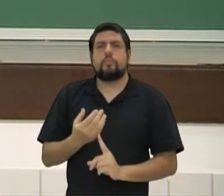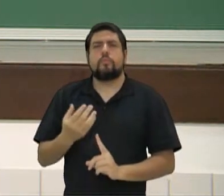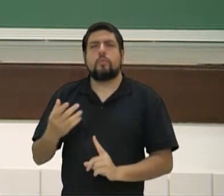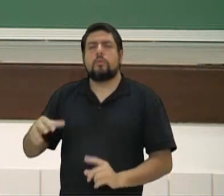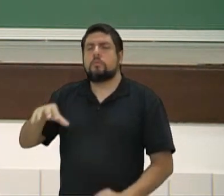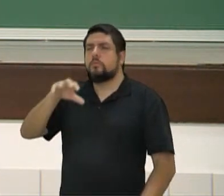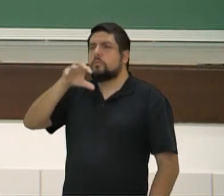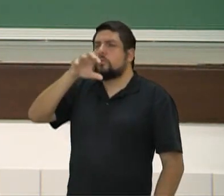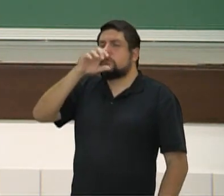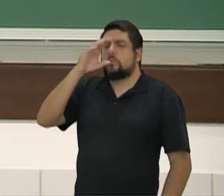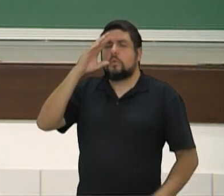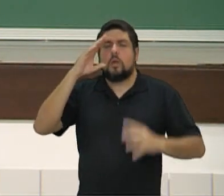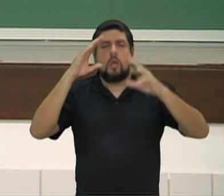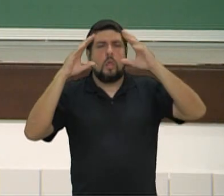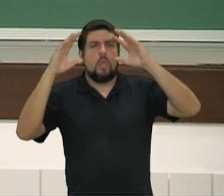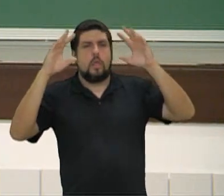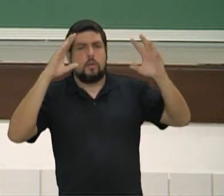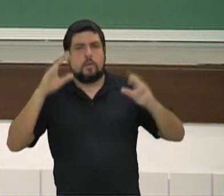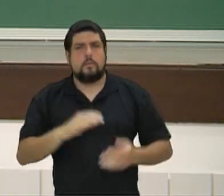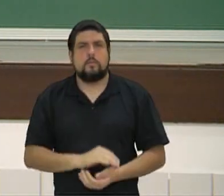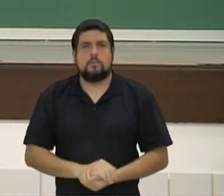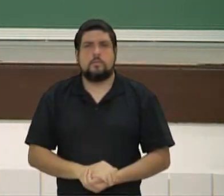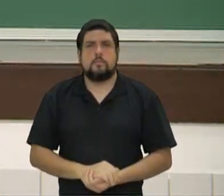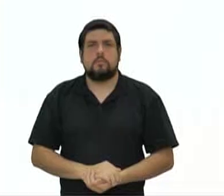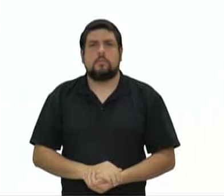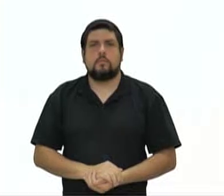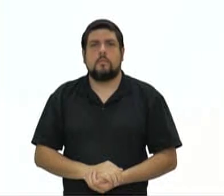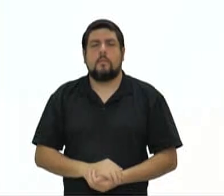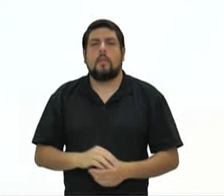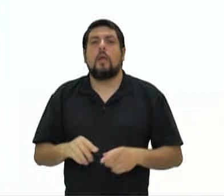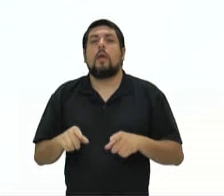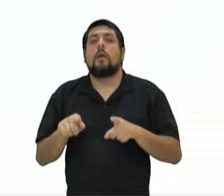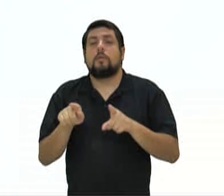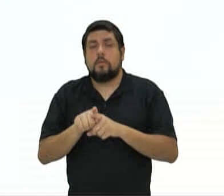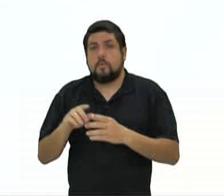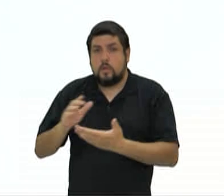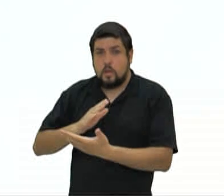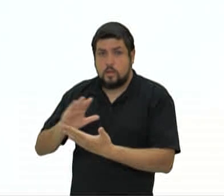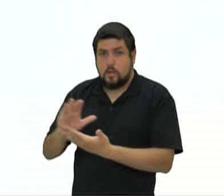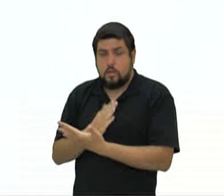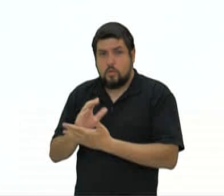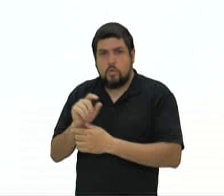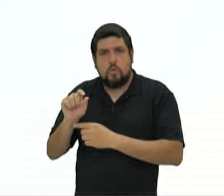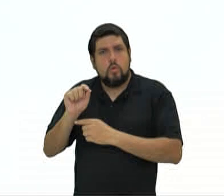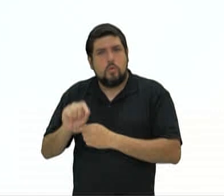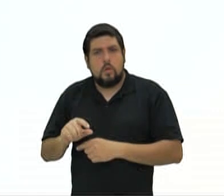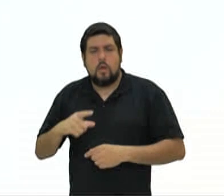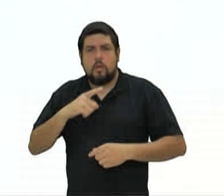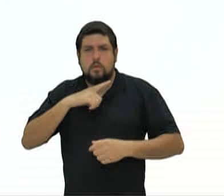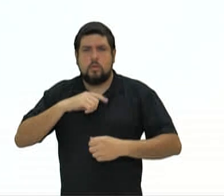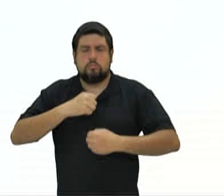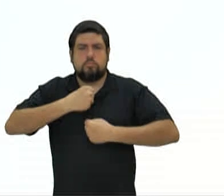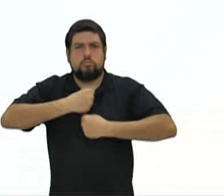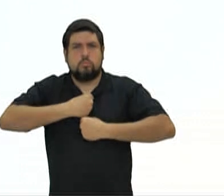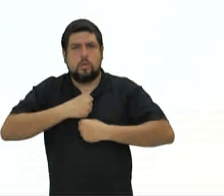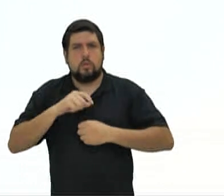Imagine, nessa, alguns templos tinham um oráculo, ou seja, um sacerdote, uma